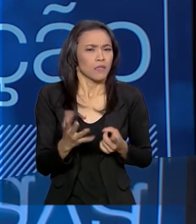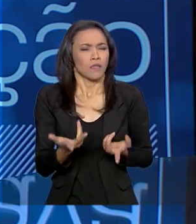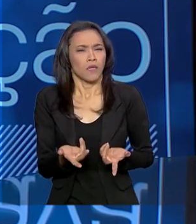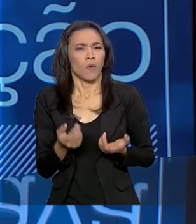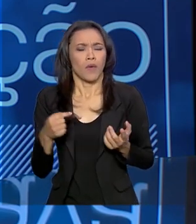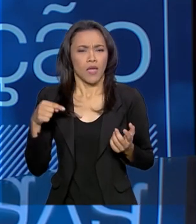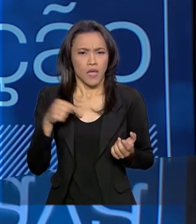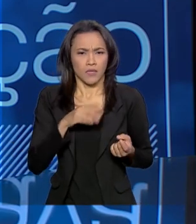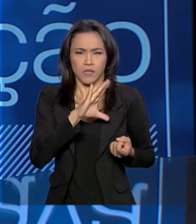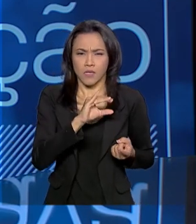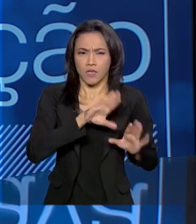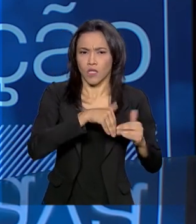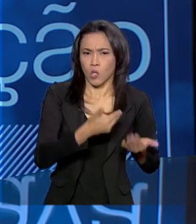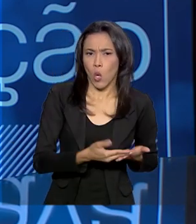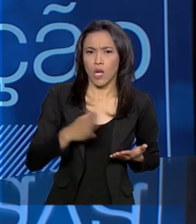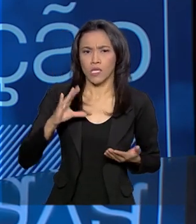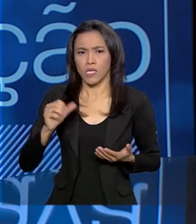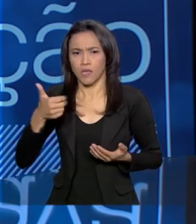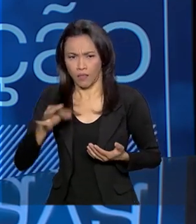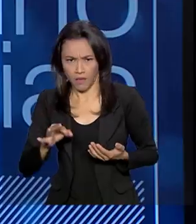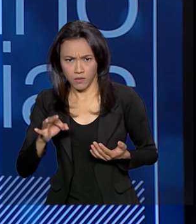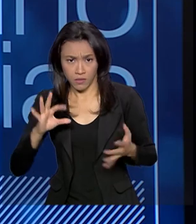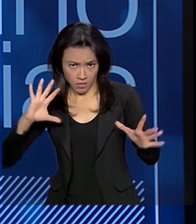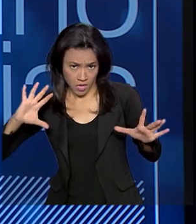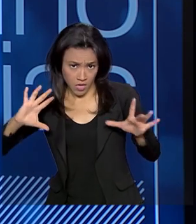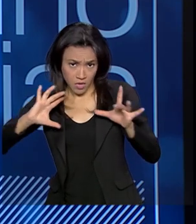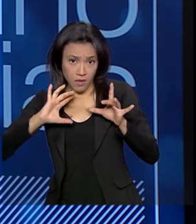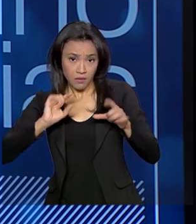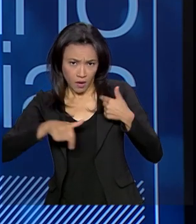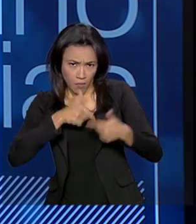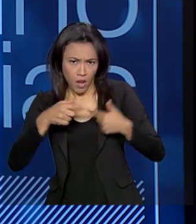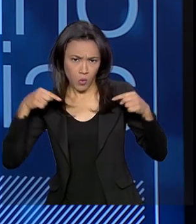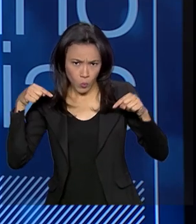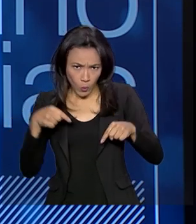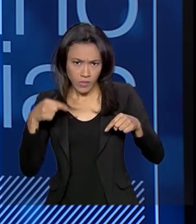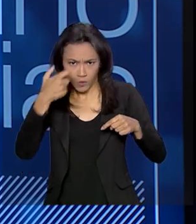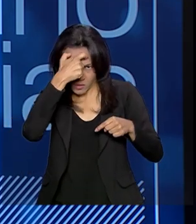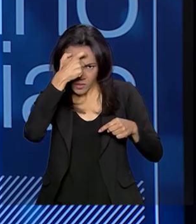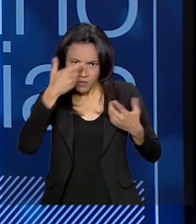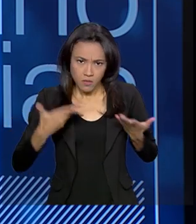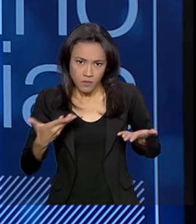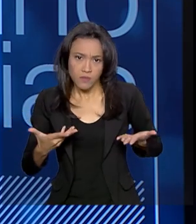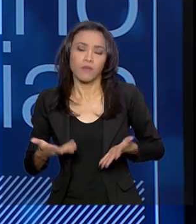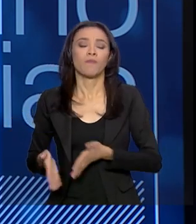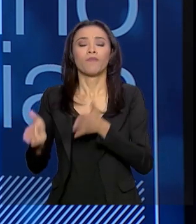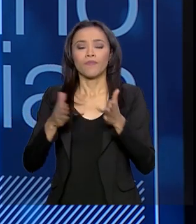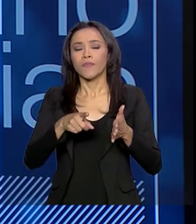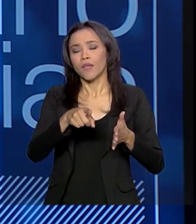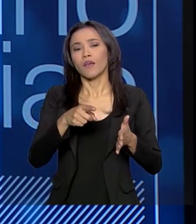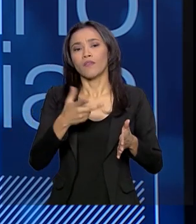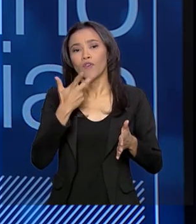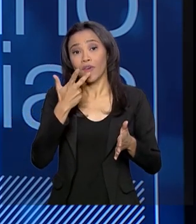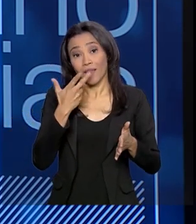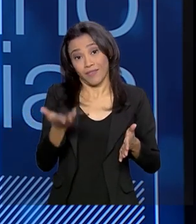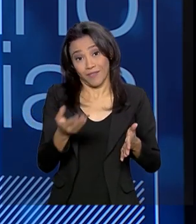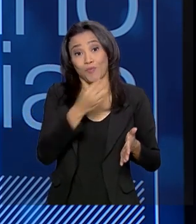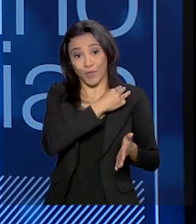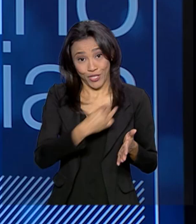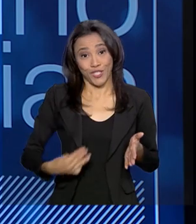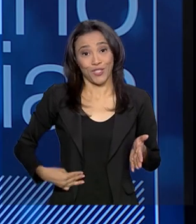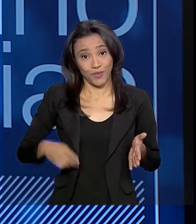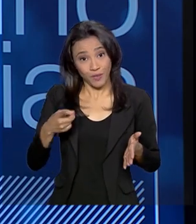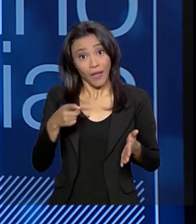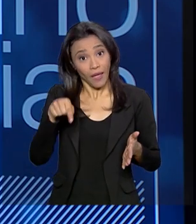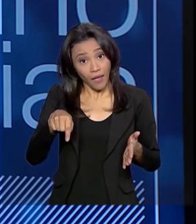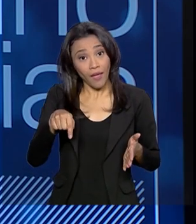Ciência 10 trabalham com essa questão? Vou dar um exemplo, né, que você mencionou do ministro Marcos Pontes, foi astronauta, ele foi